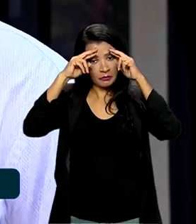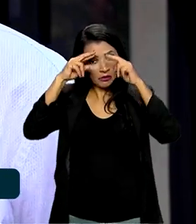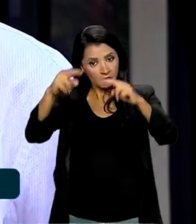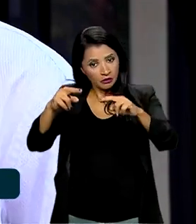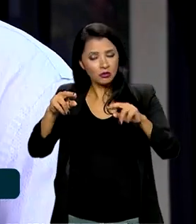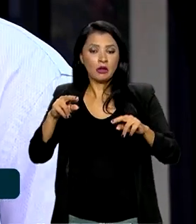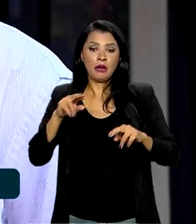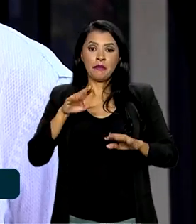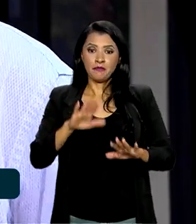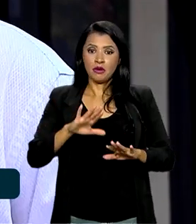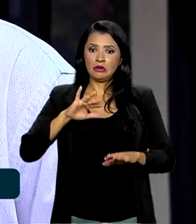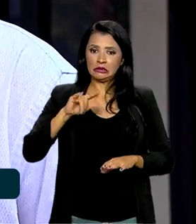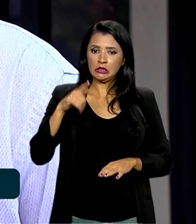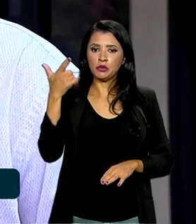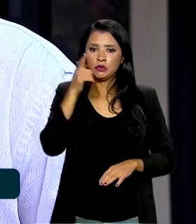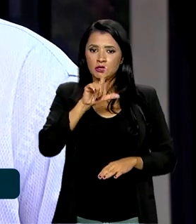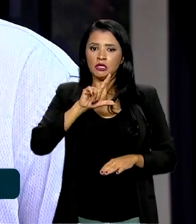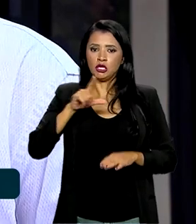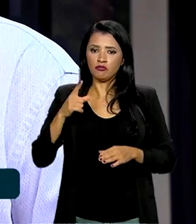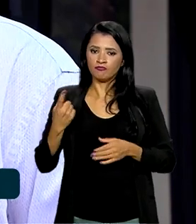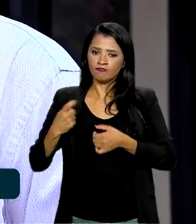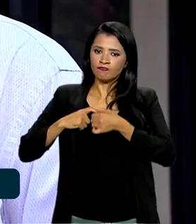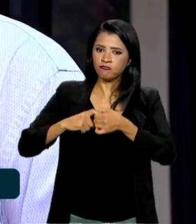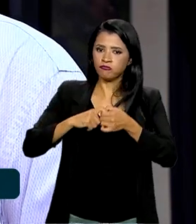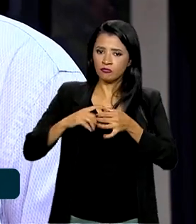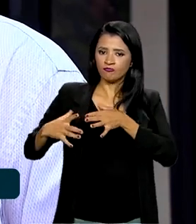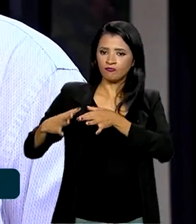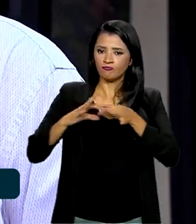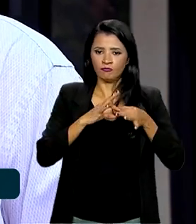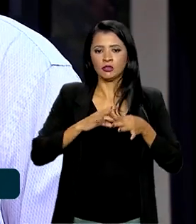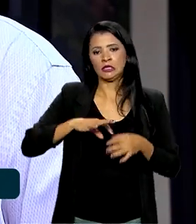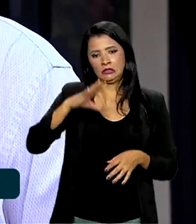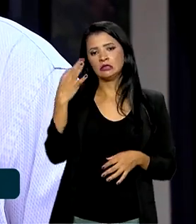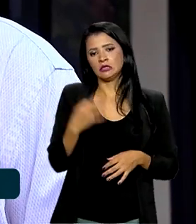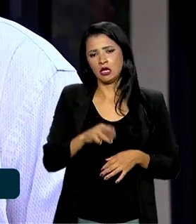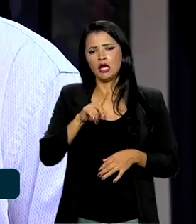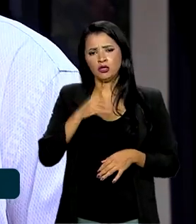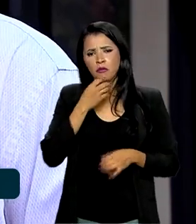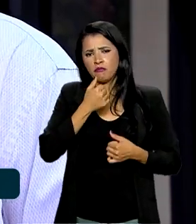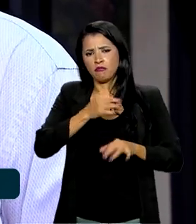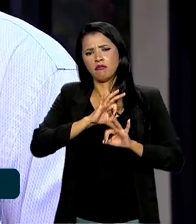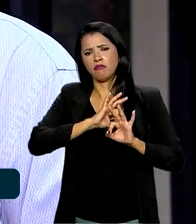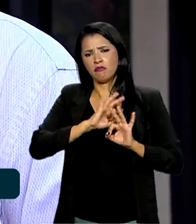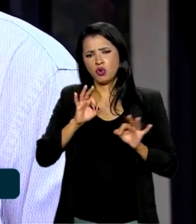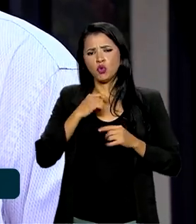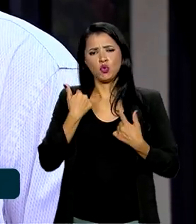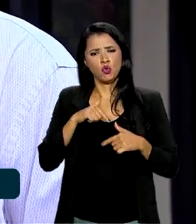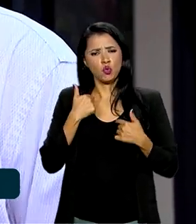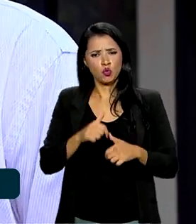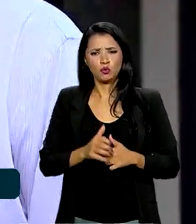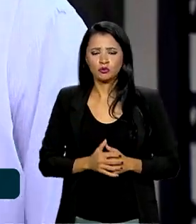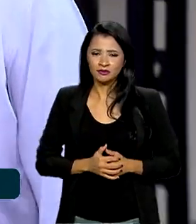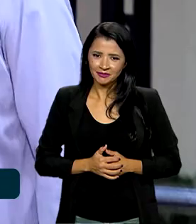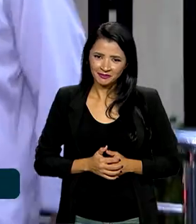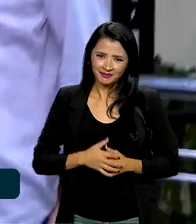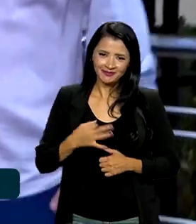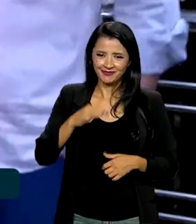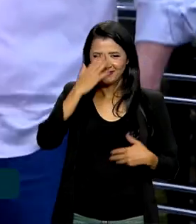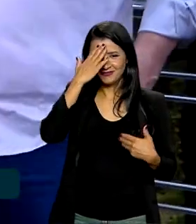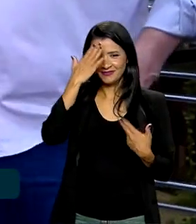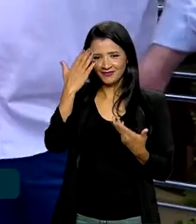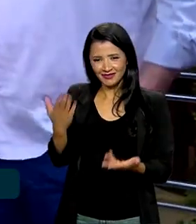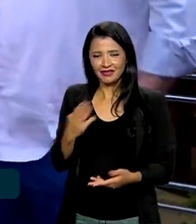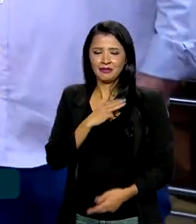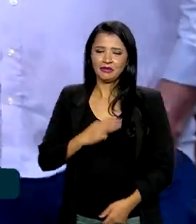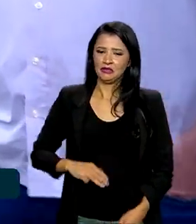conseguirmos ter ações conjuntas, certamente serão mais bem-sucedidas. Tá certo. Muito obrigada,